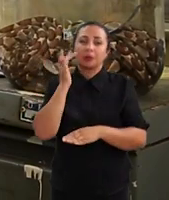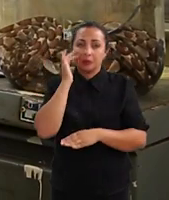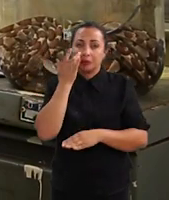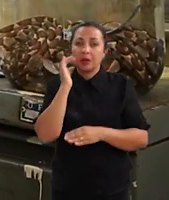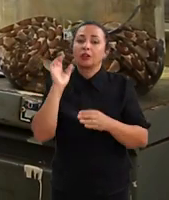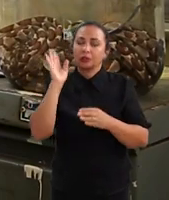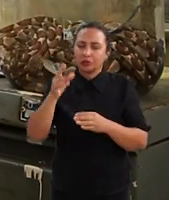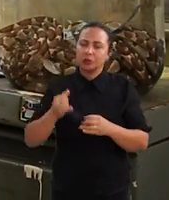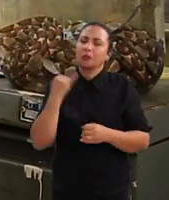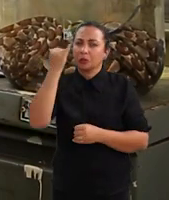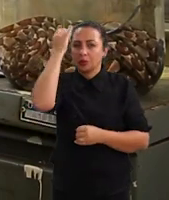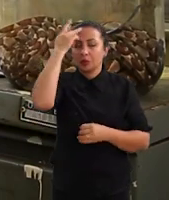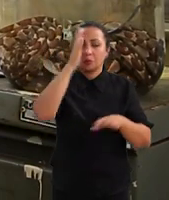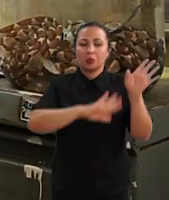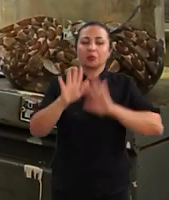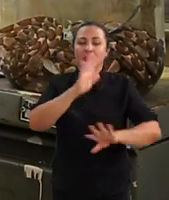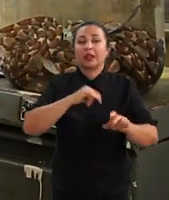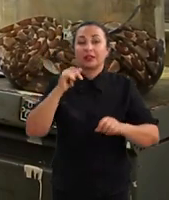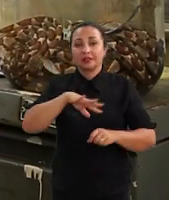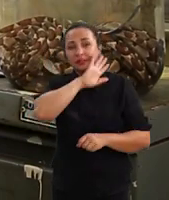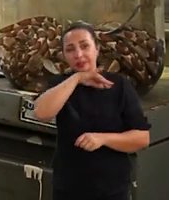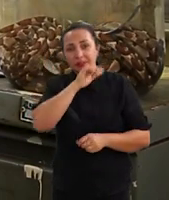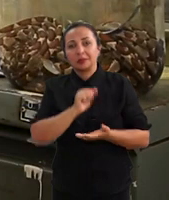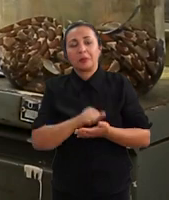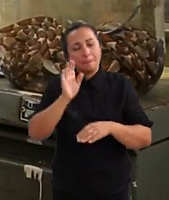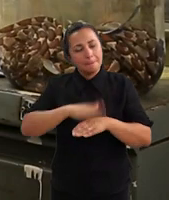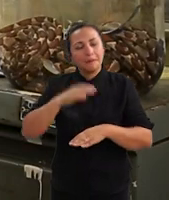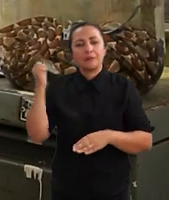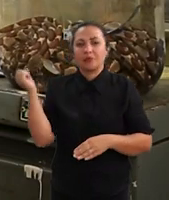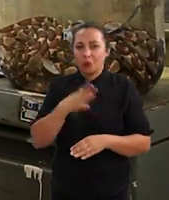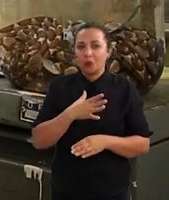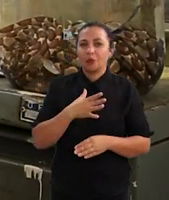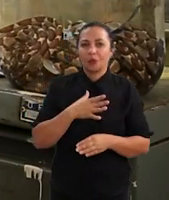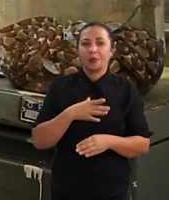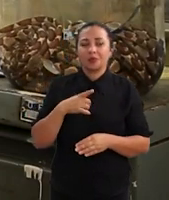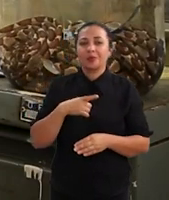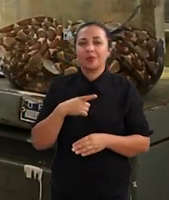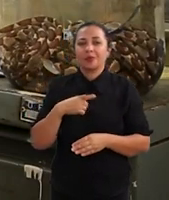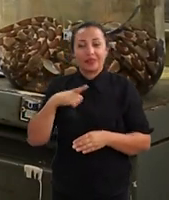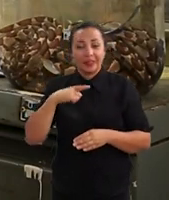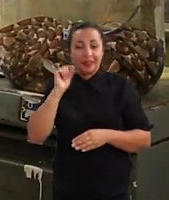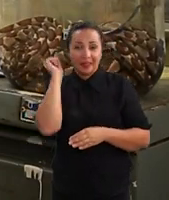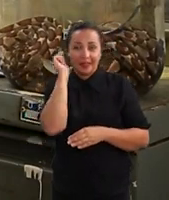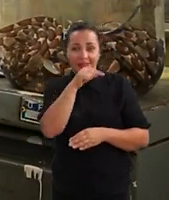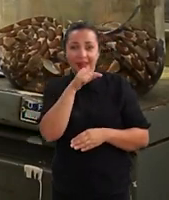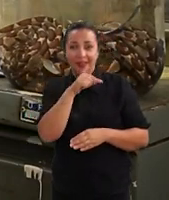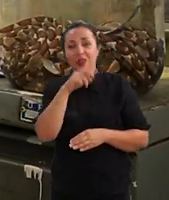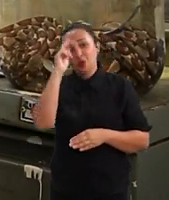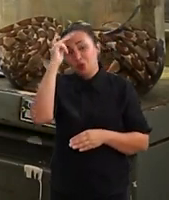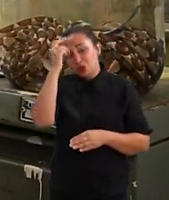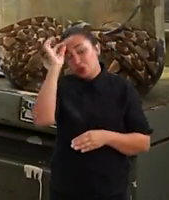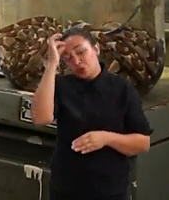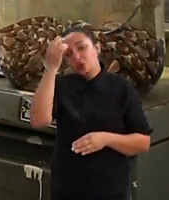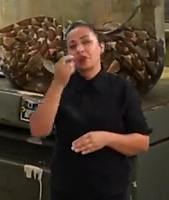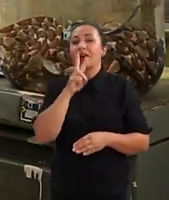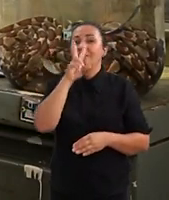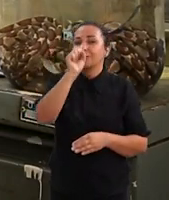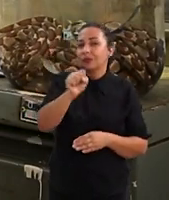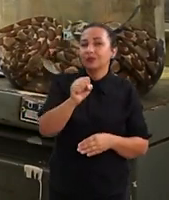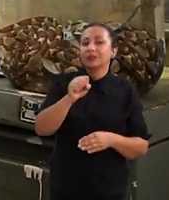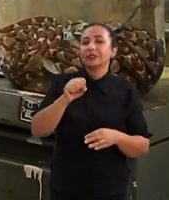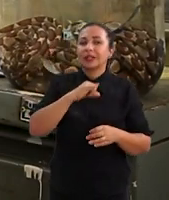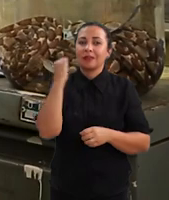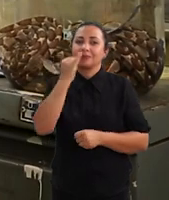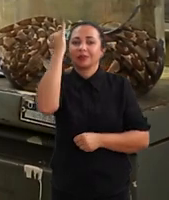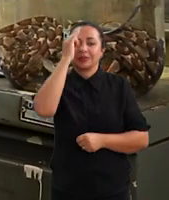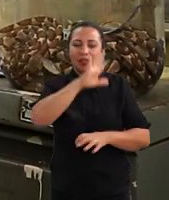prioritária para a conservação. E essa espécie nova, mais uma espécie endêmica da região, só reforça a importância dessa